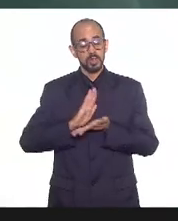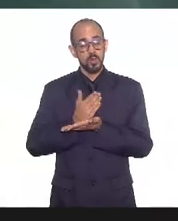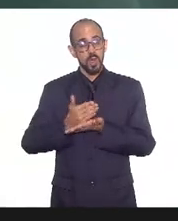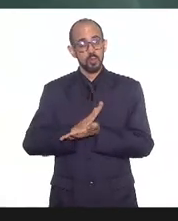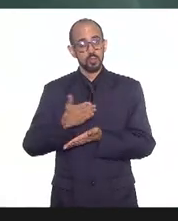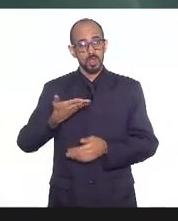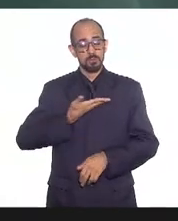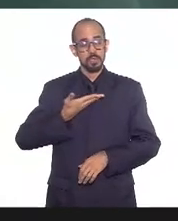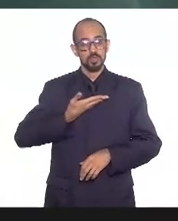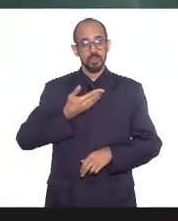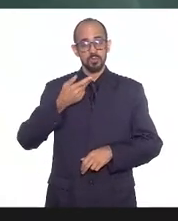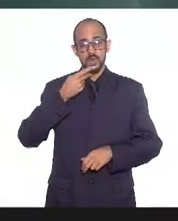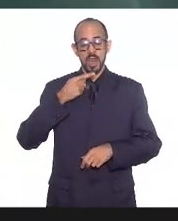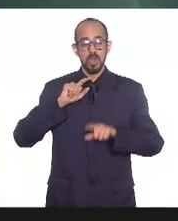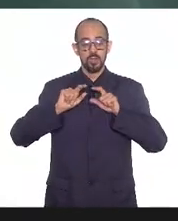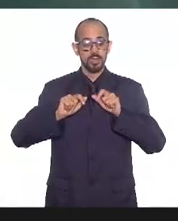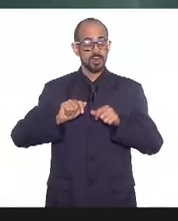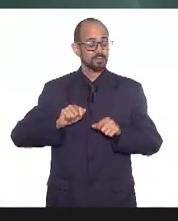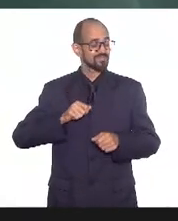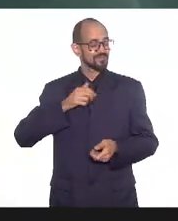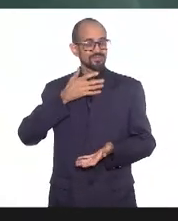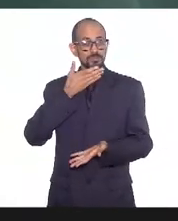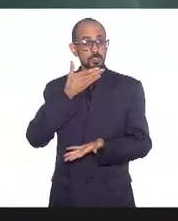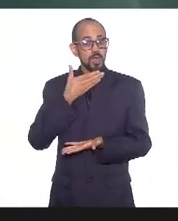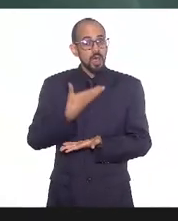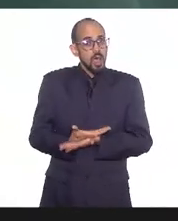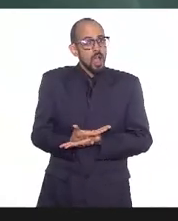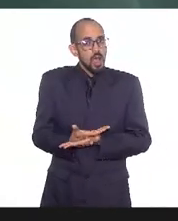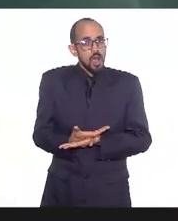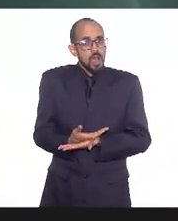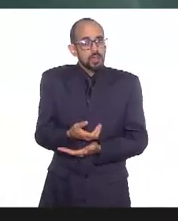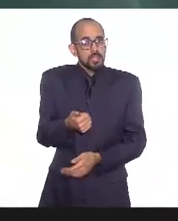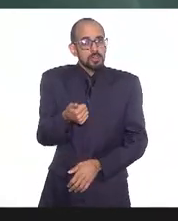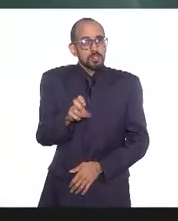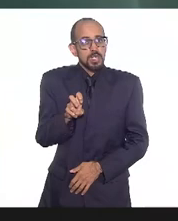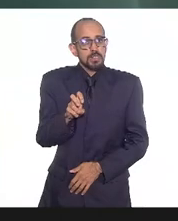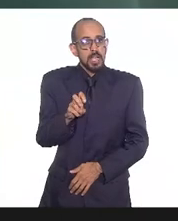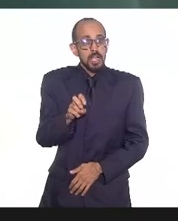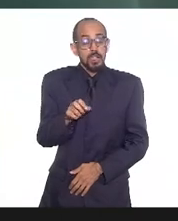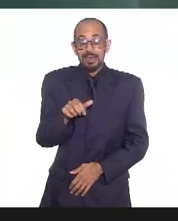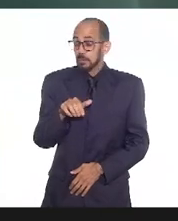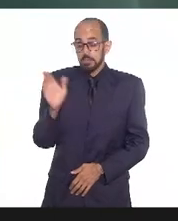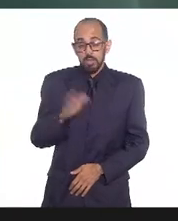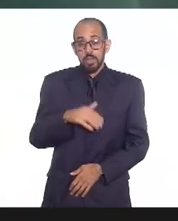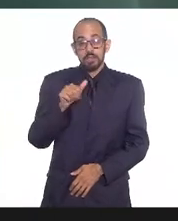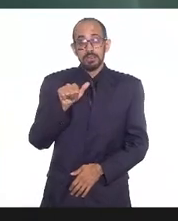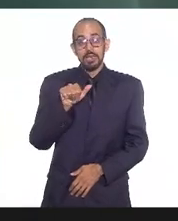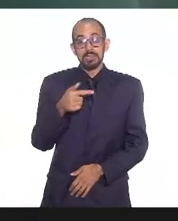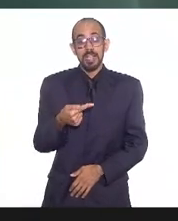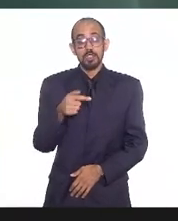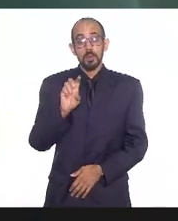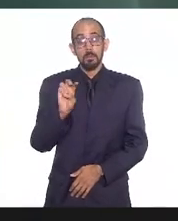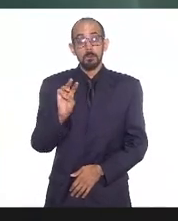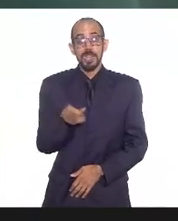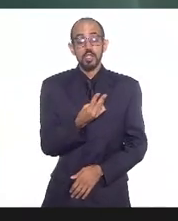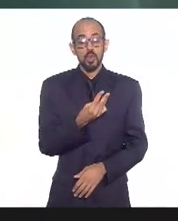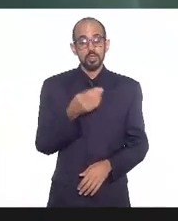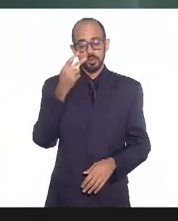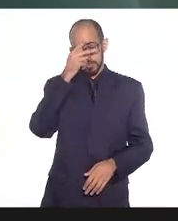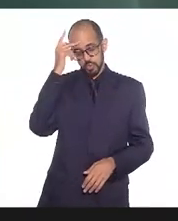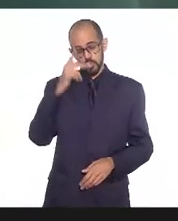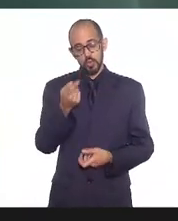impressionante absolutamente impressionante 17 milhões de recuperados é uma coisa é um dado